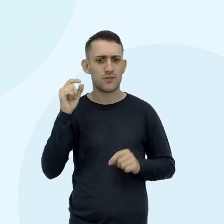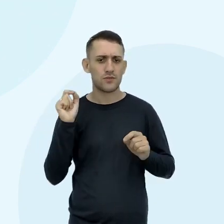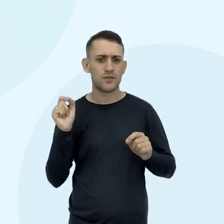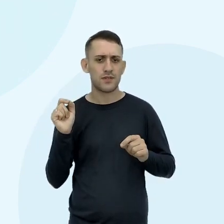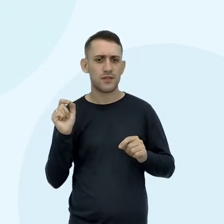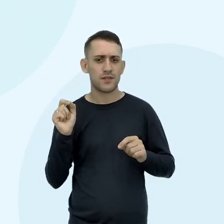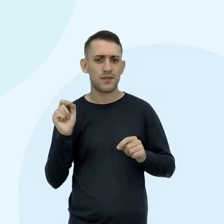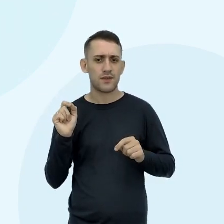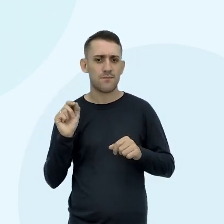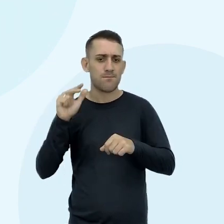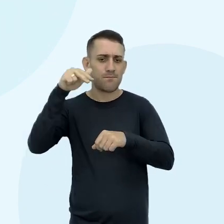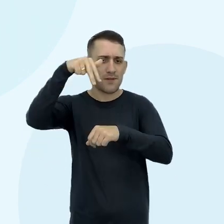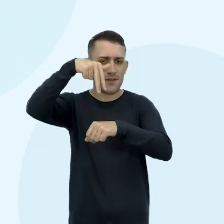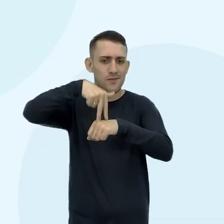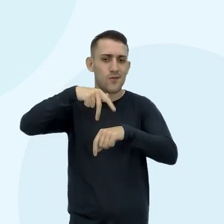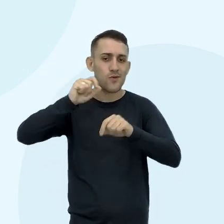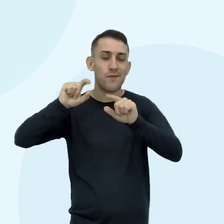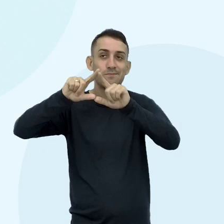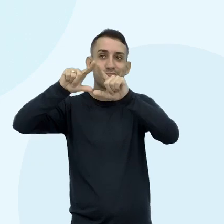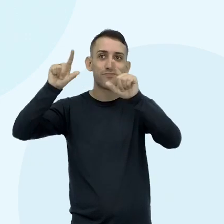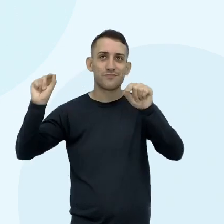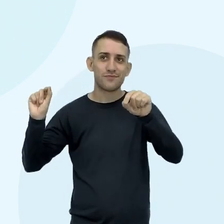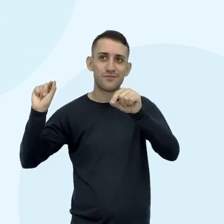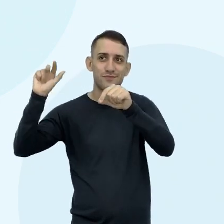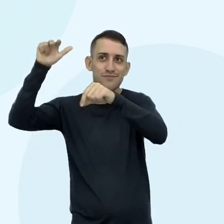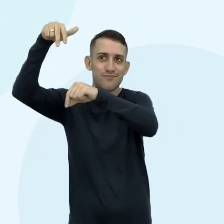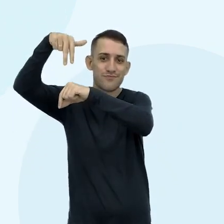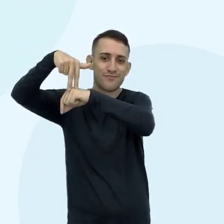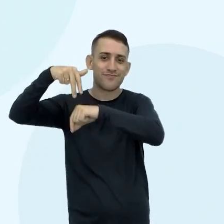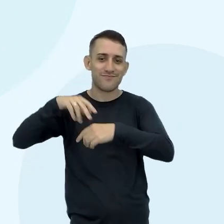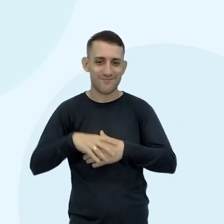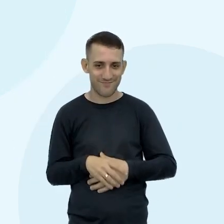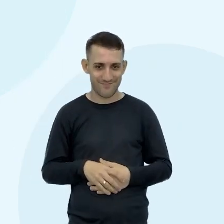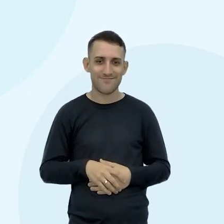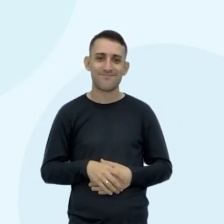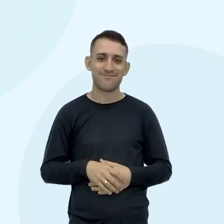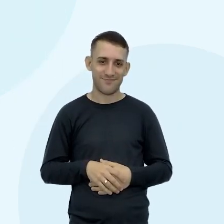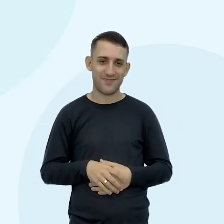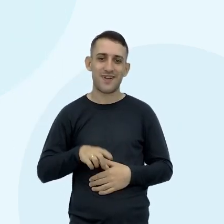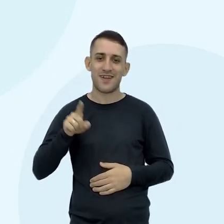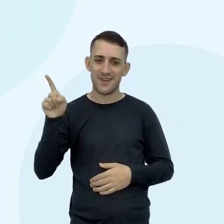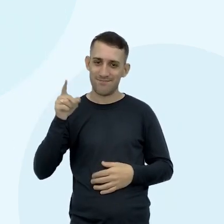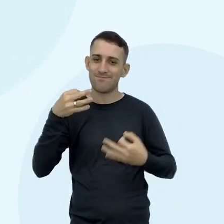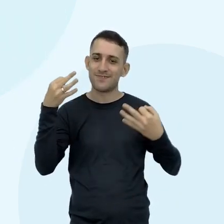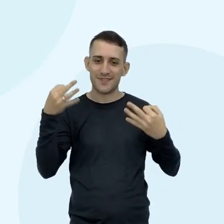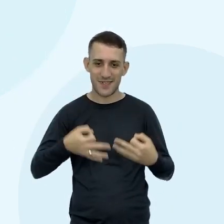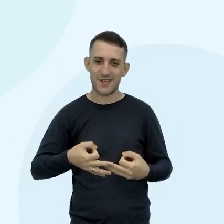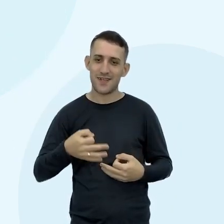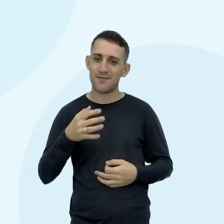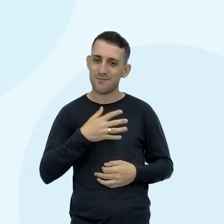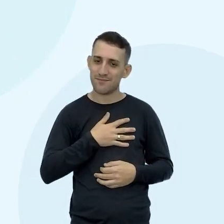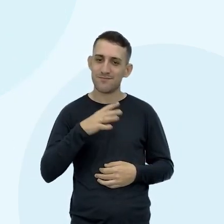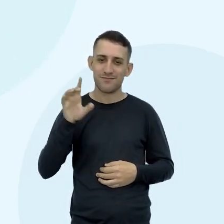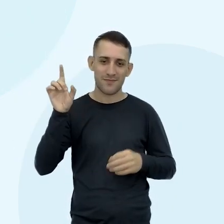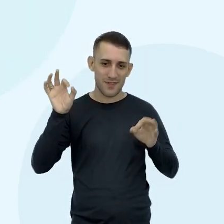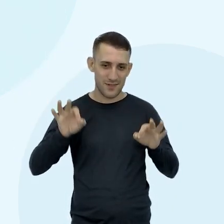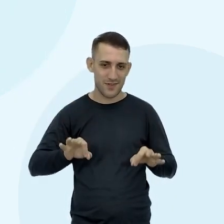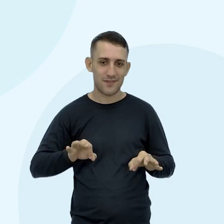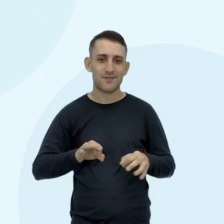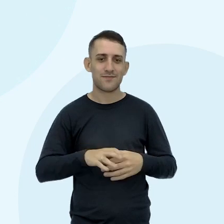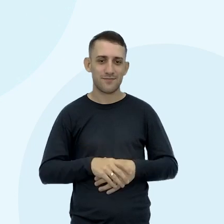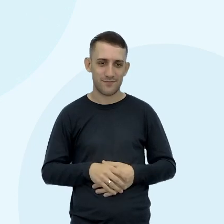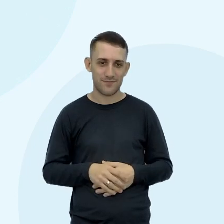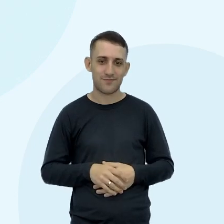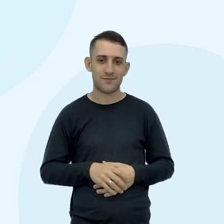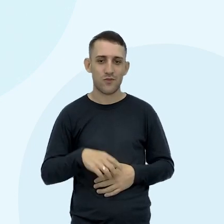Pisou O astronauta Que pisou na lua Ele pisou na lua Ah Deixou a marca O aconteceu Quando botou o primeiro pé na lua Com a